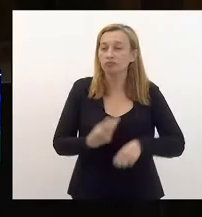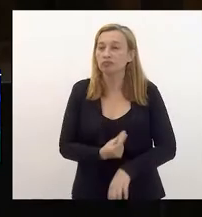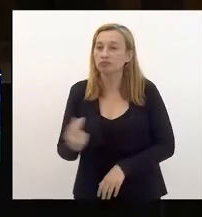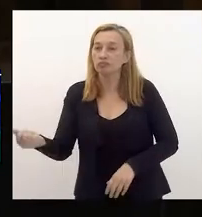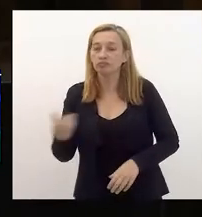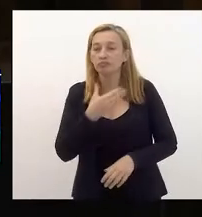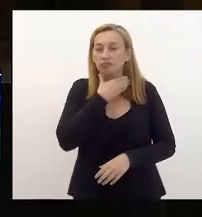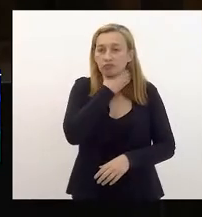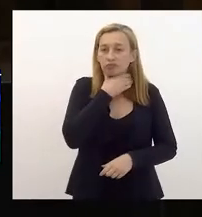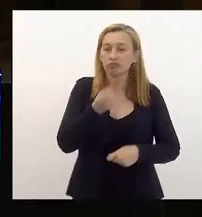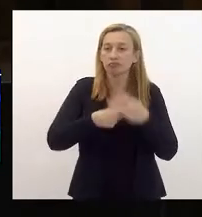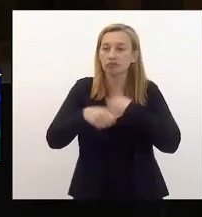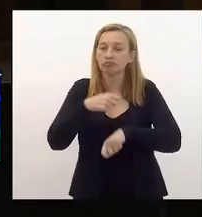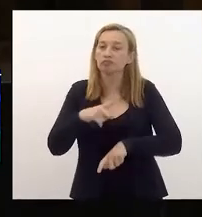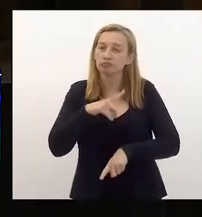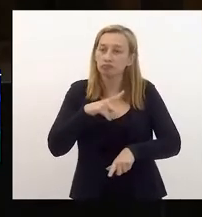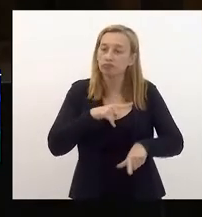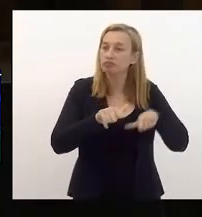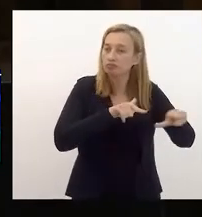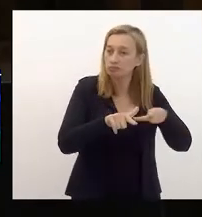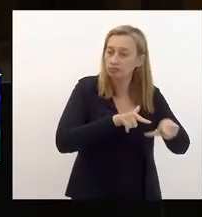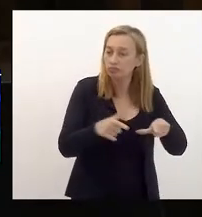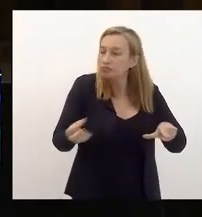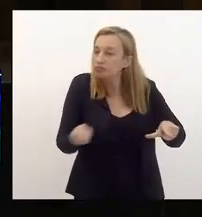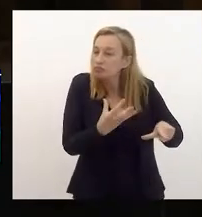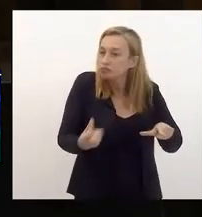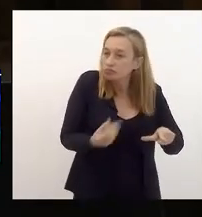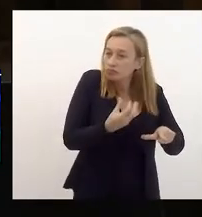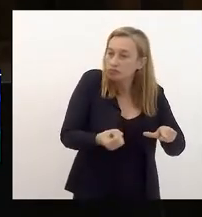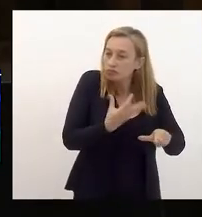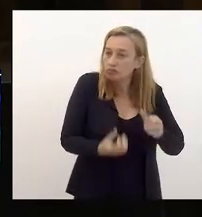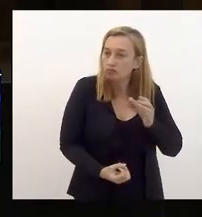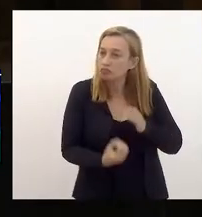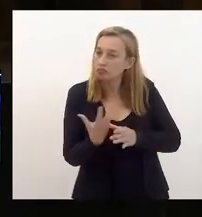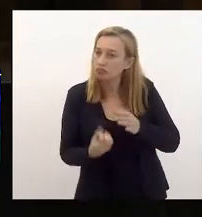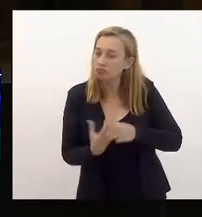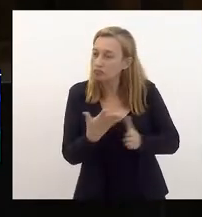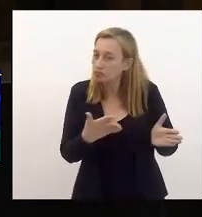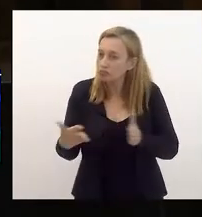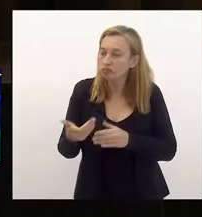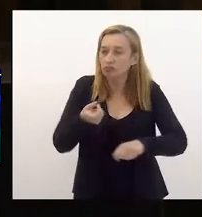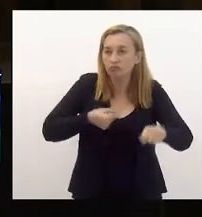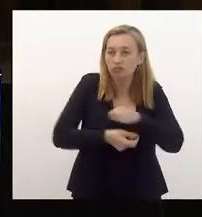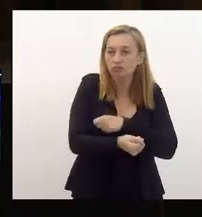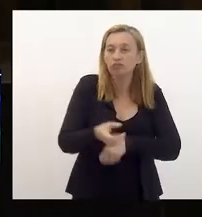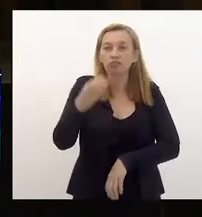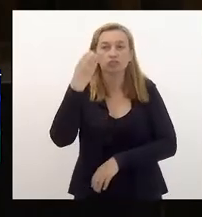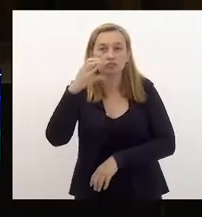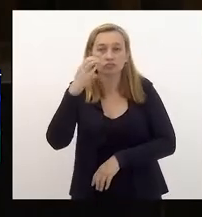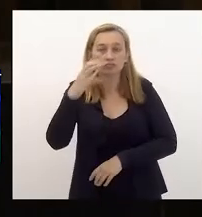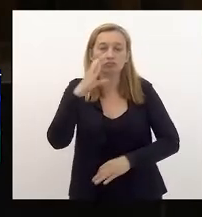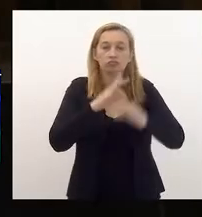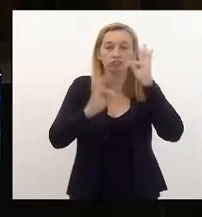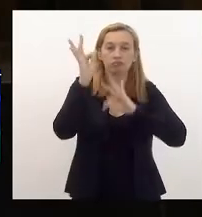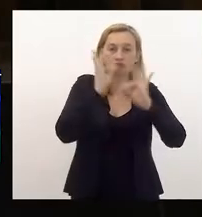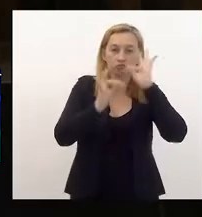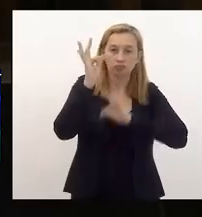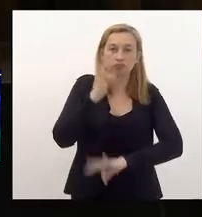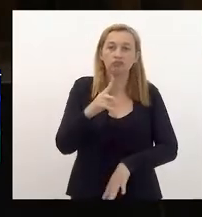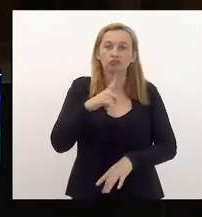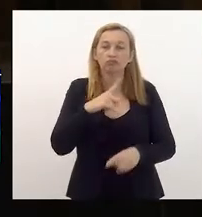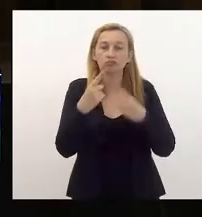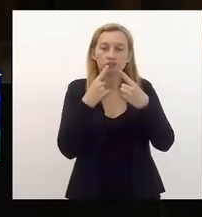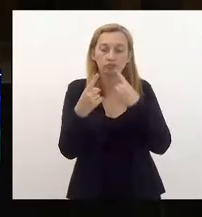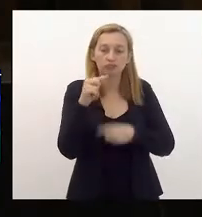econômica, gerar emprego, gerar novos arranjos produtivos, investir em ciência, investir em tecnologia. Temos